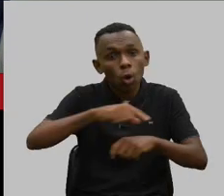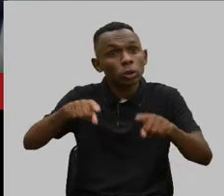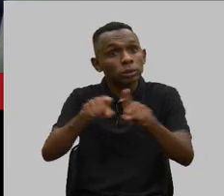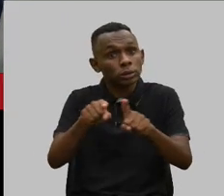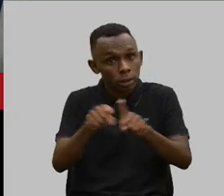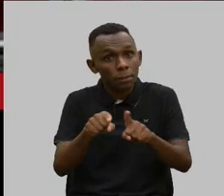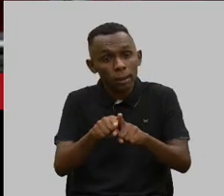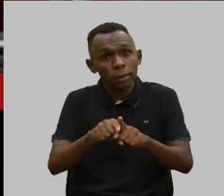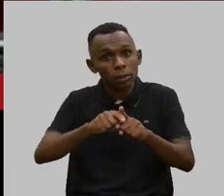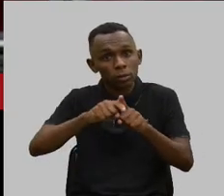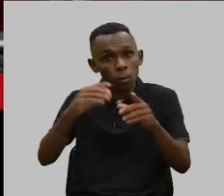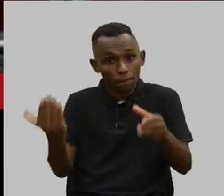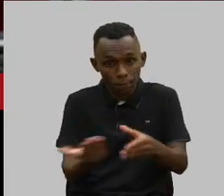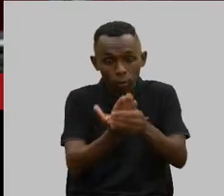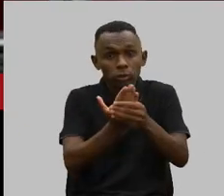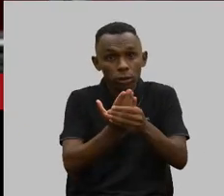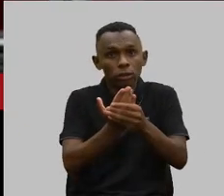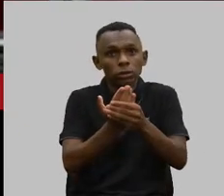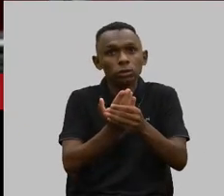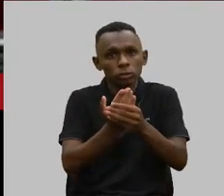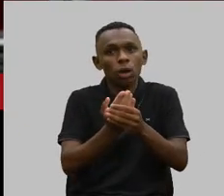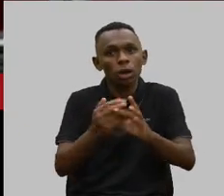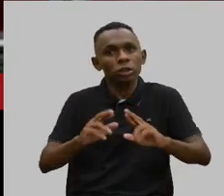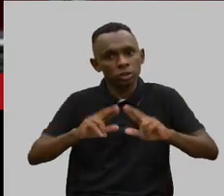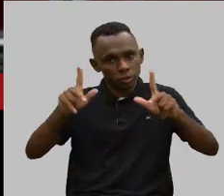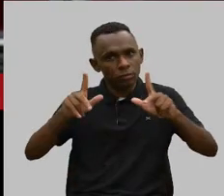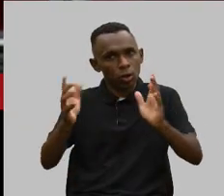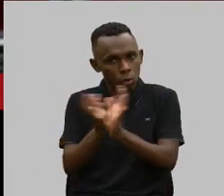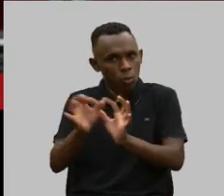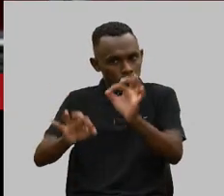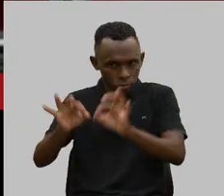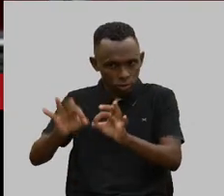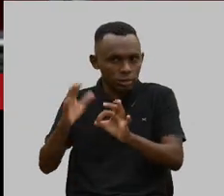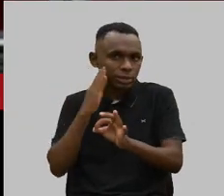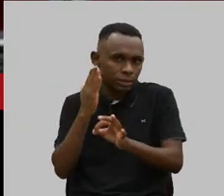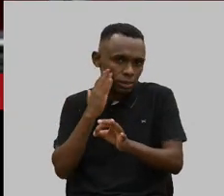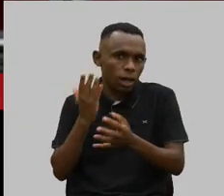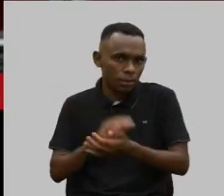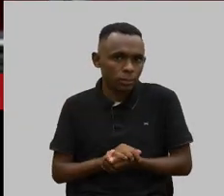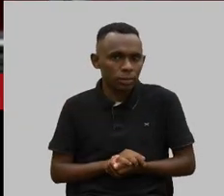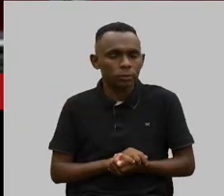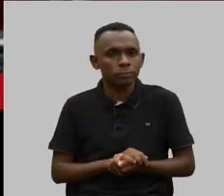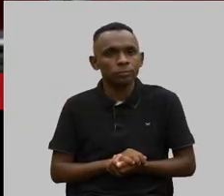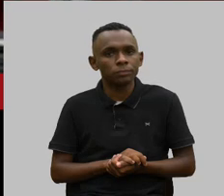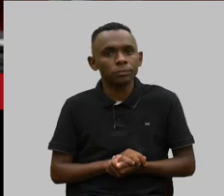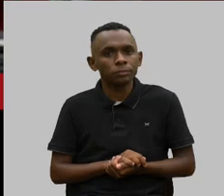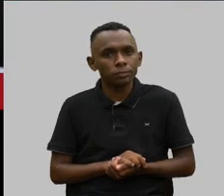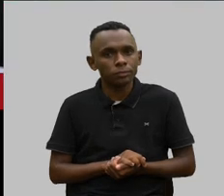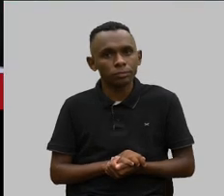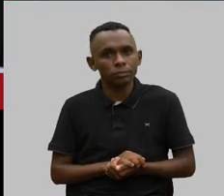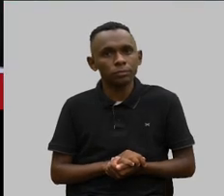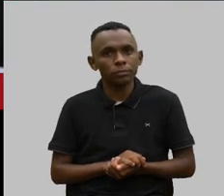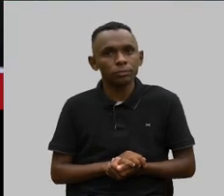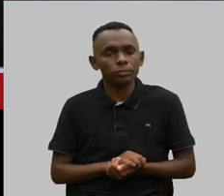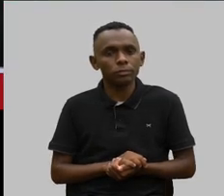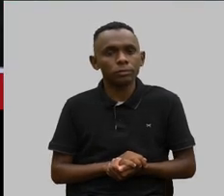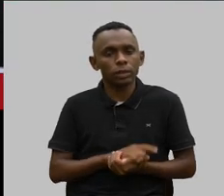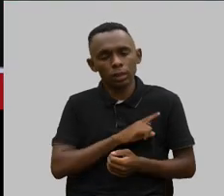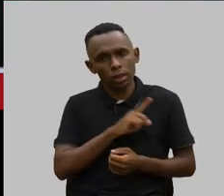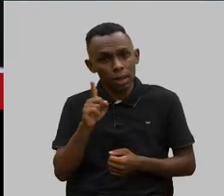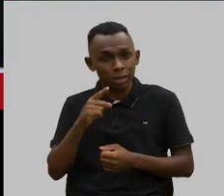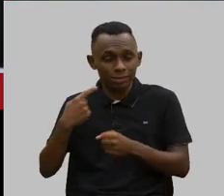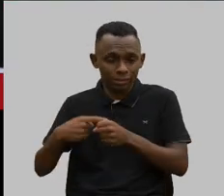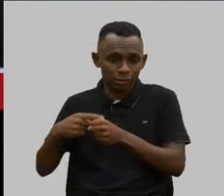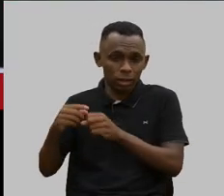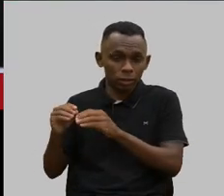uma ação, o peso é outro. Todos os juristas sabem disso. Então, eu vim lá de Poços de Caldas, só